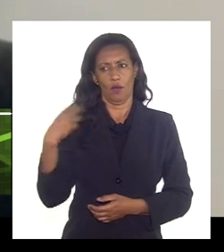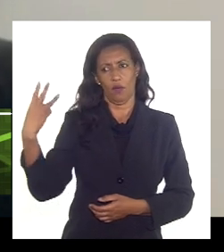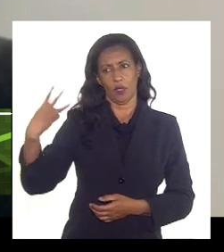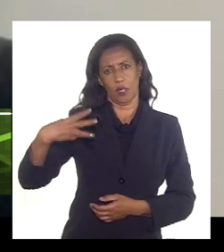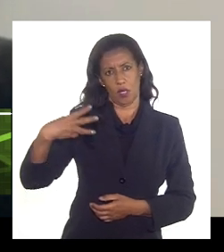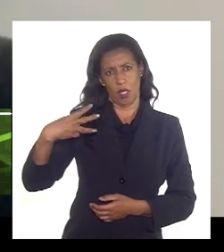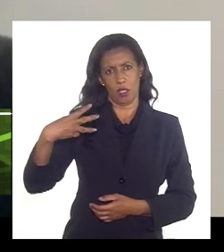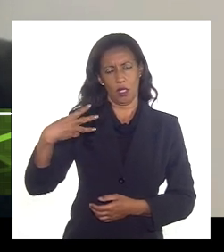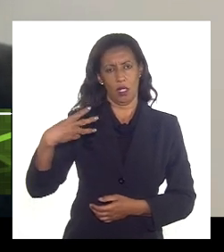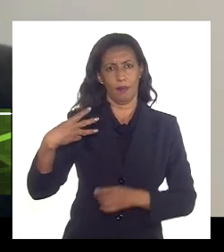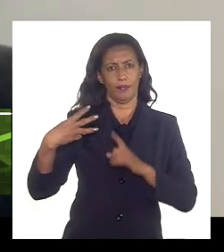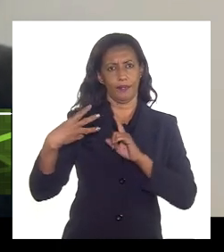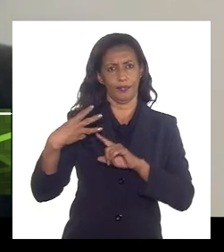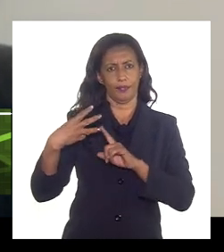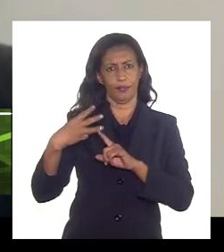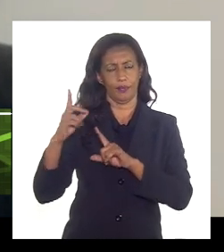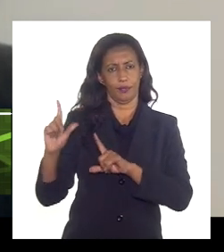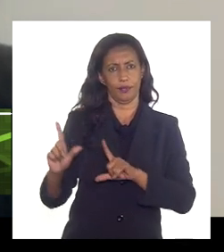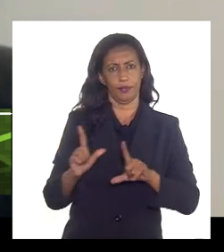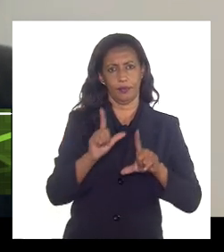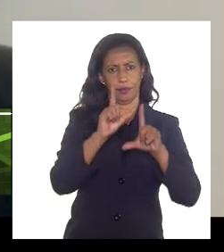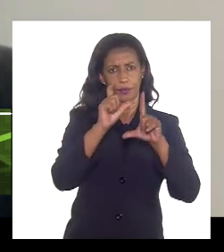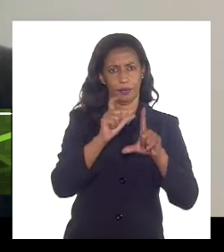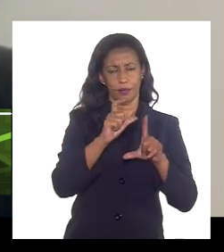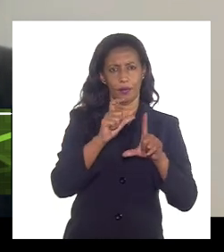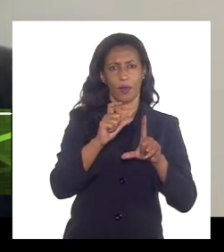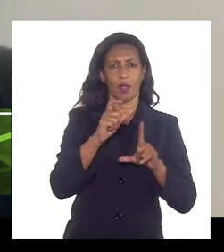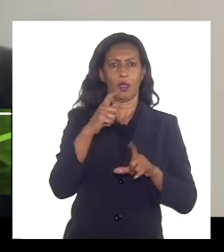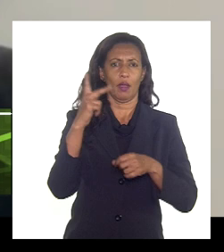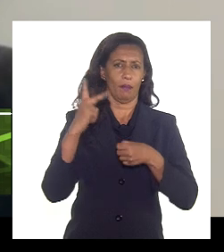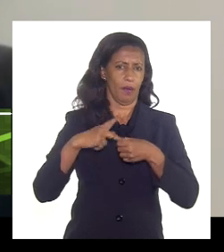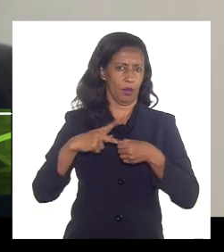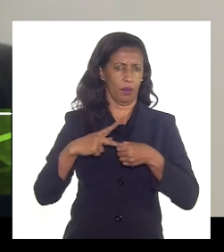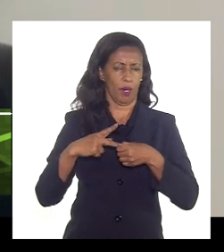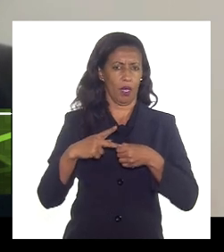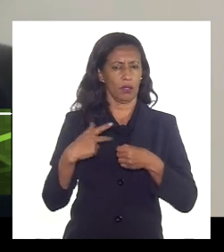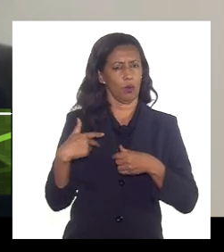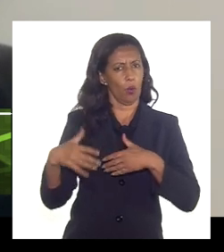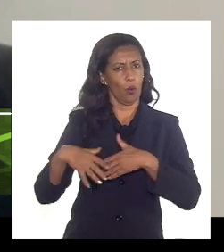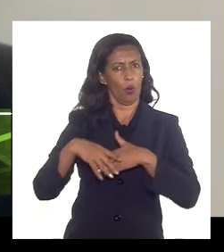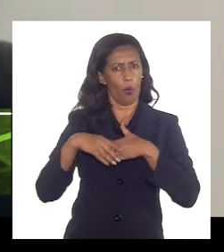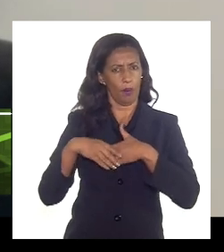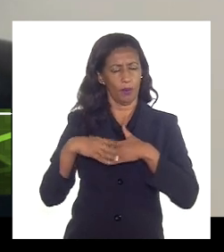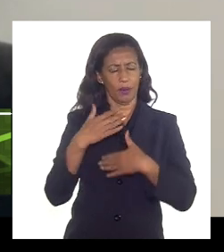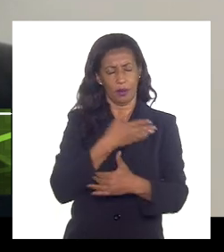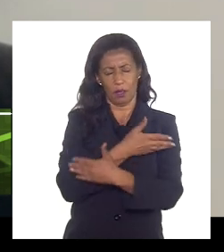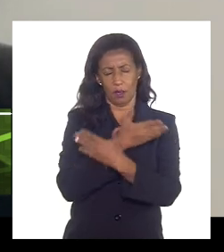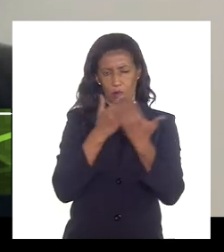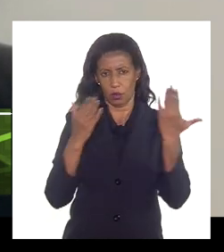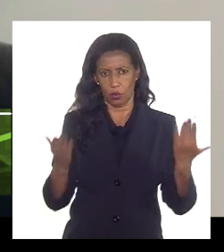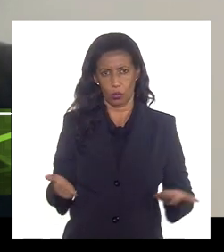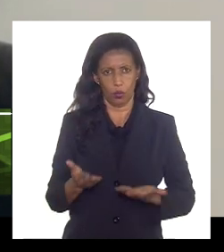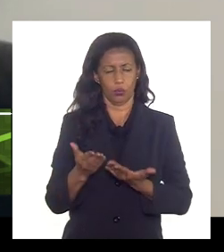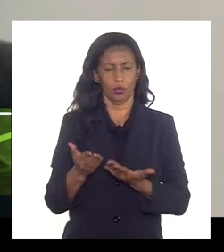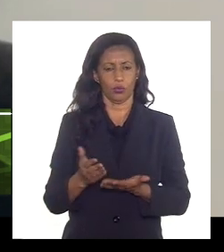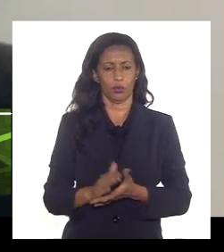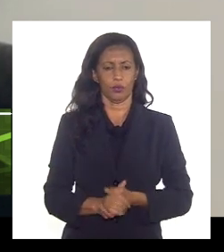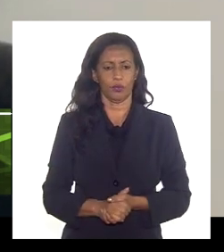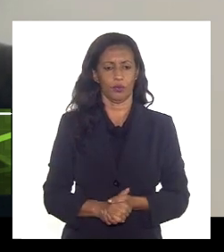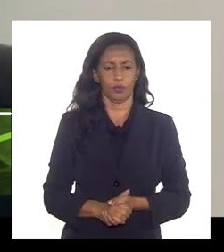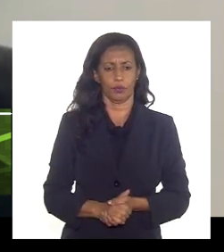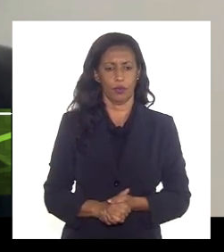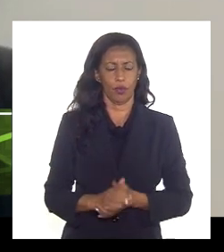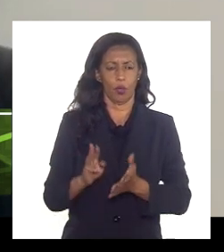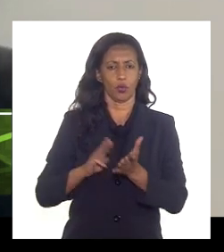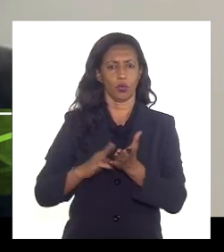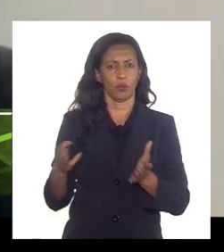Petrobras e antes disso eu queria cumprimentar o deputado Luiz Paulo em nome de quem cumprimento a todos também que estão presentes aqui os demais